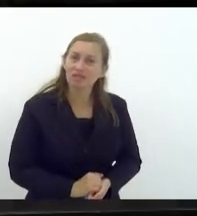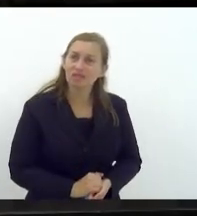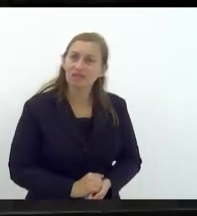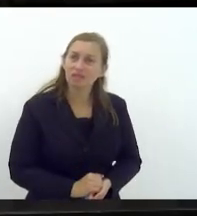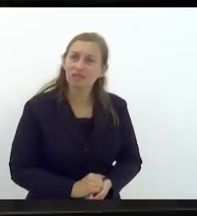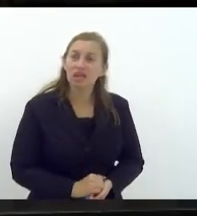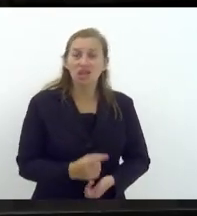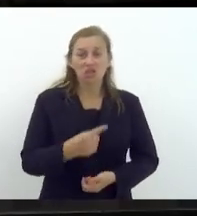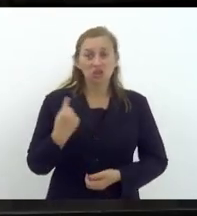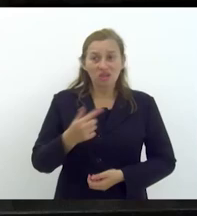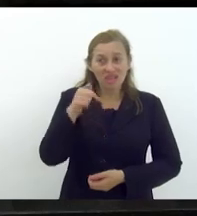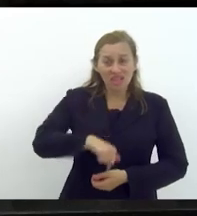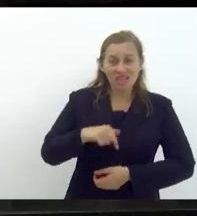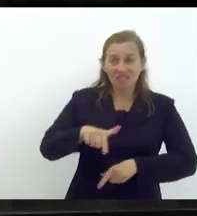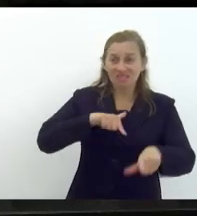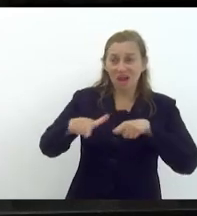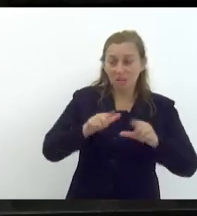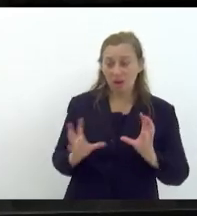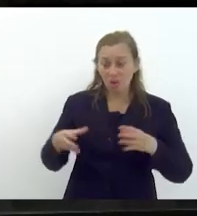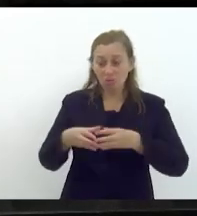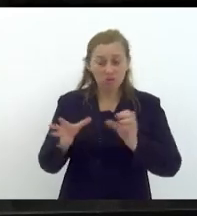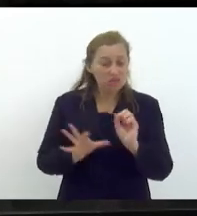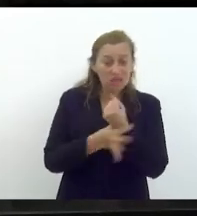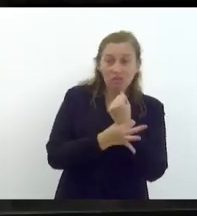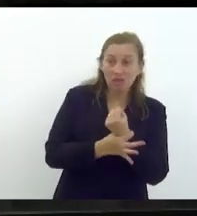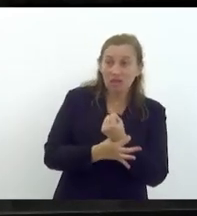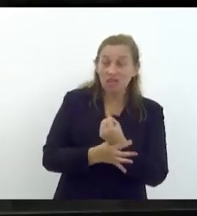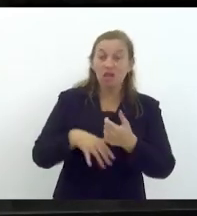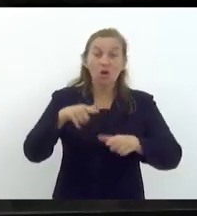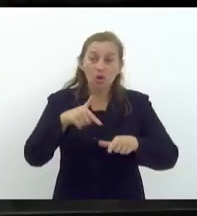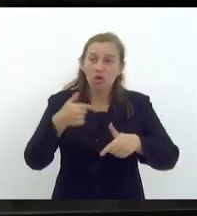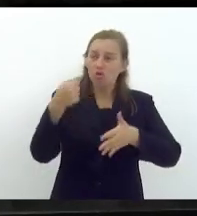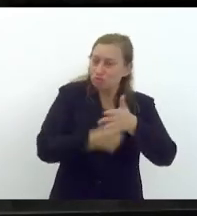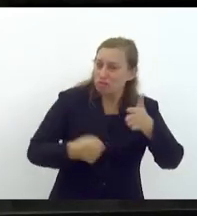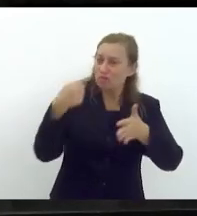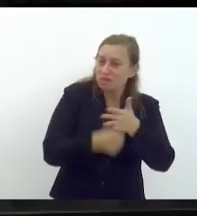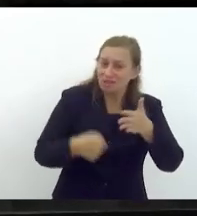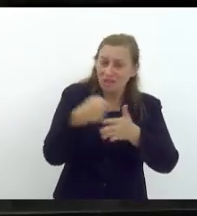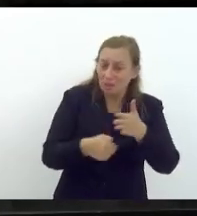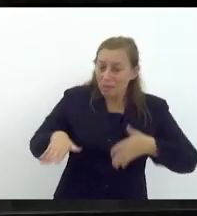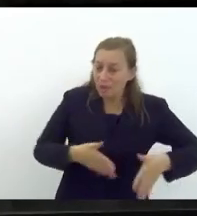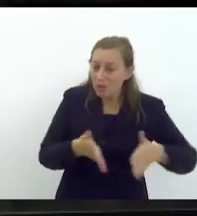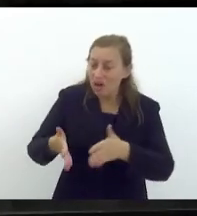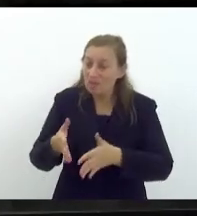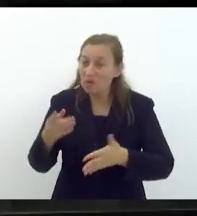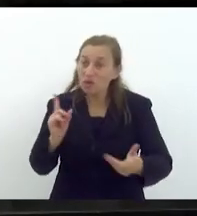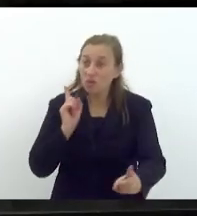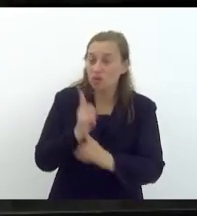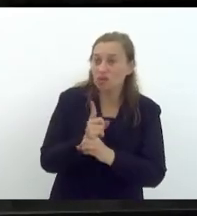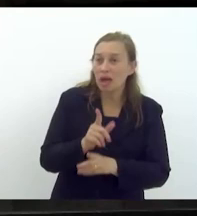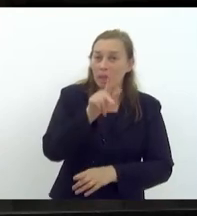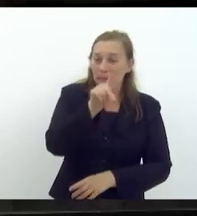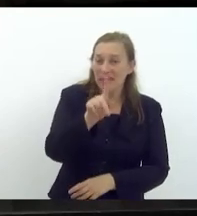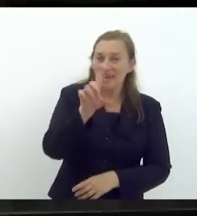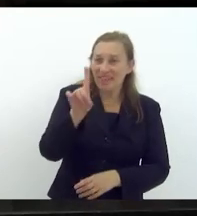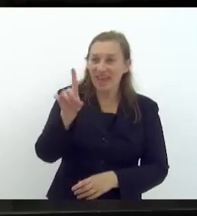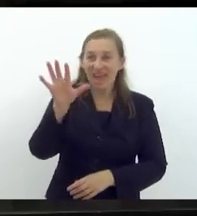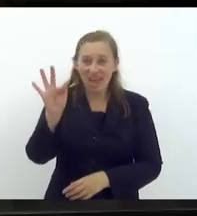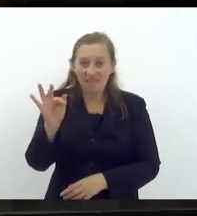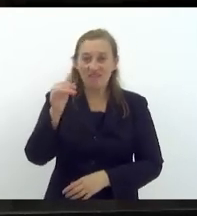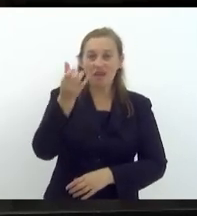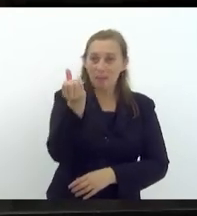A gente aqui trabalha na comissão de segurança o tempo todo brigando para tentar uma saída. É uma PDF 635 que se faz,